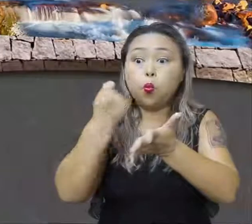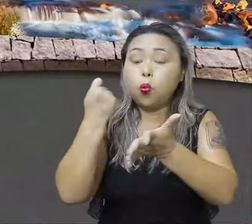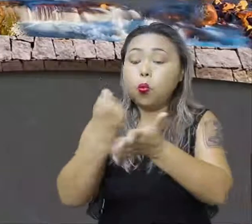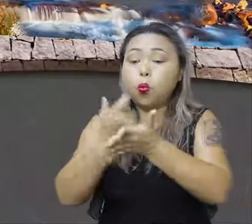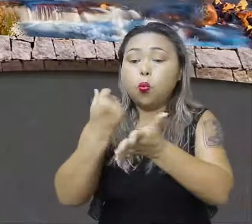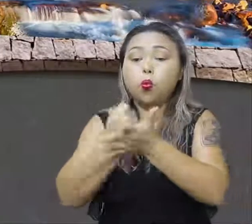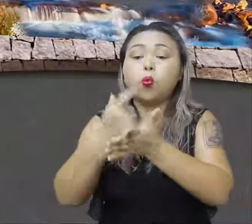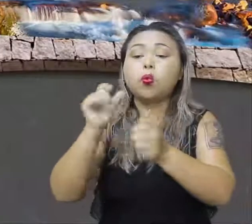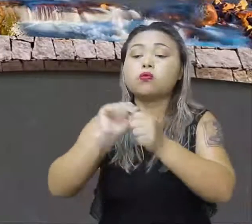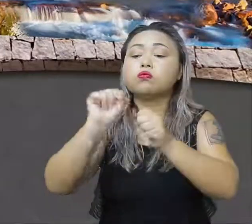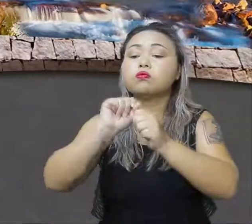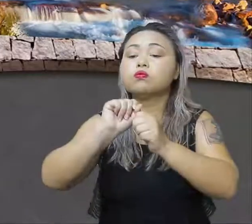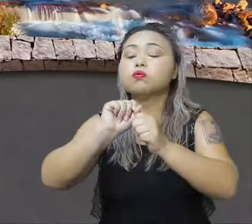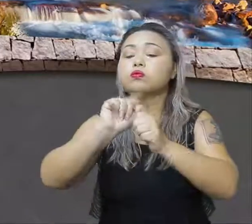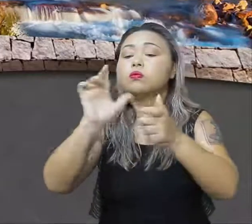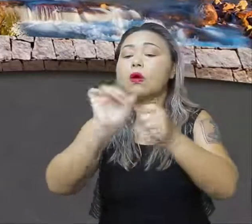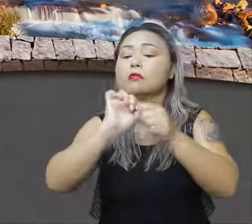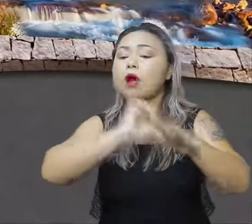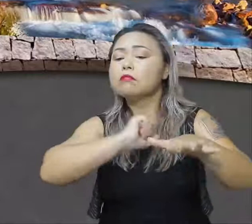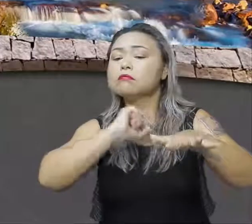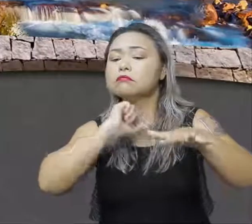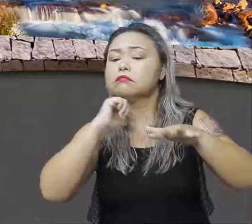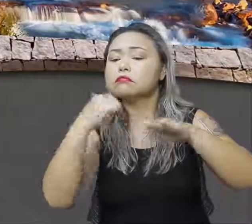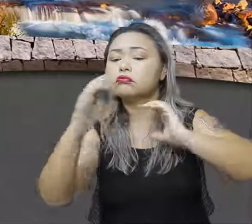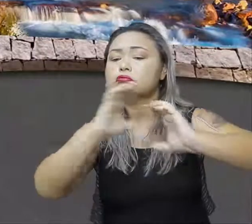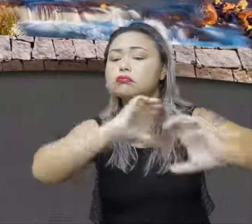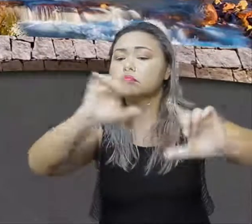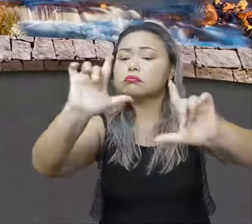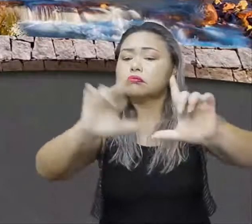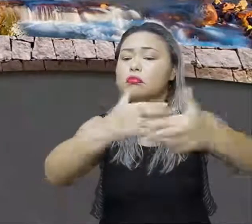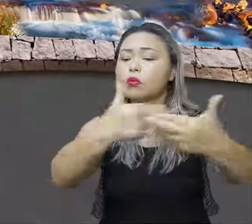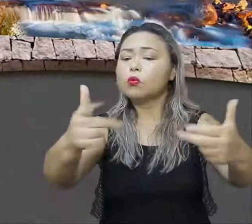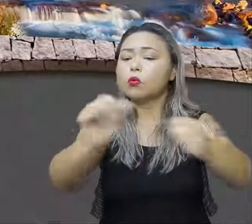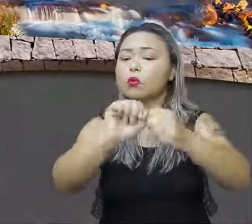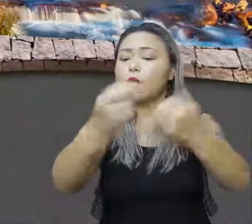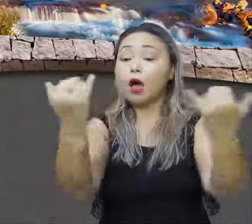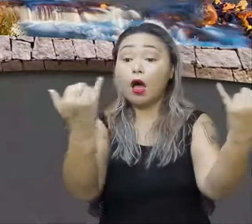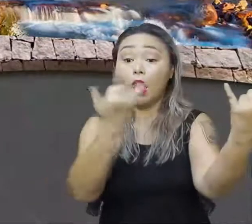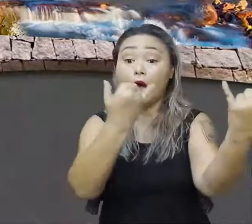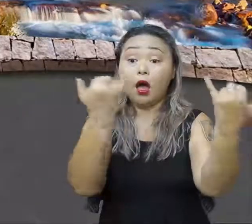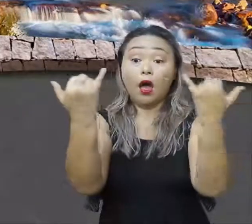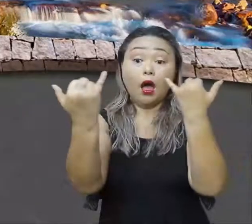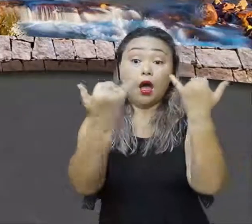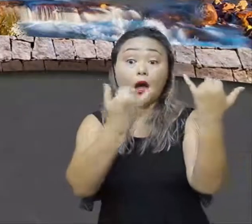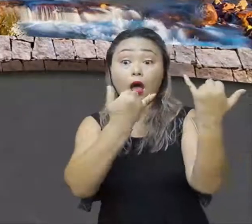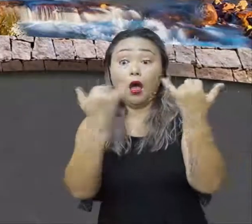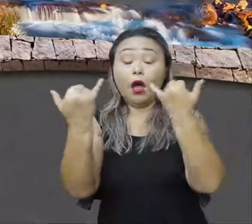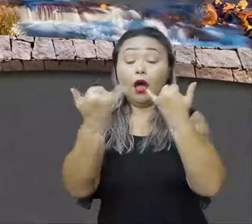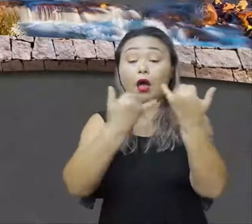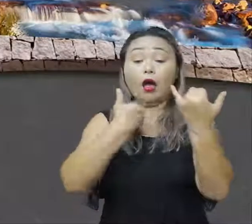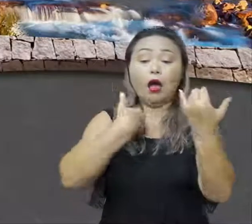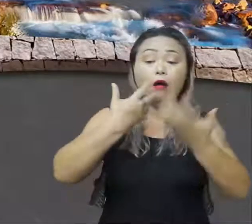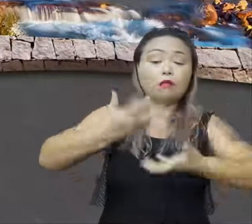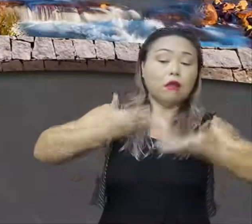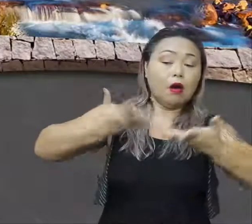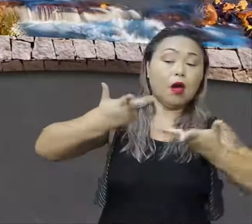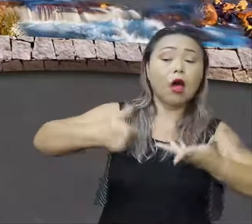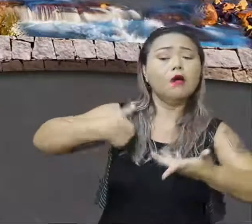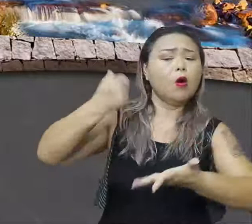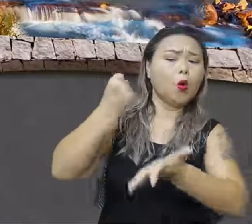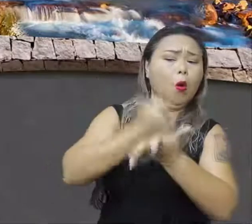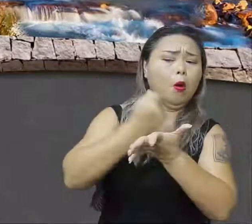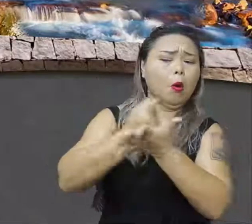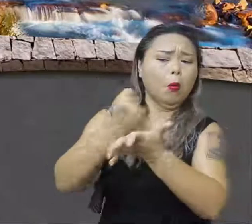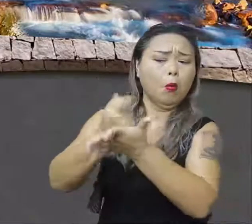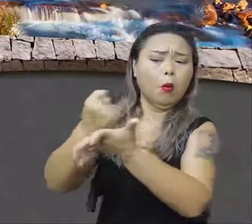pelos meios de comunicações. O famoso marketing. Compra, compra, compra, compra.